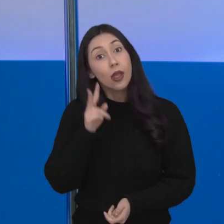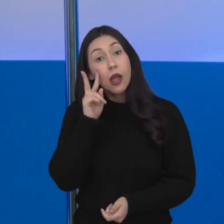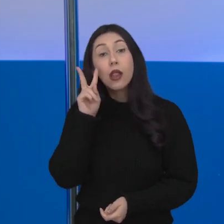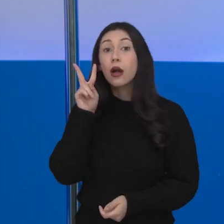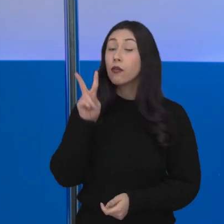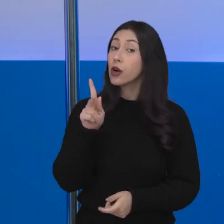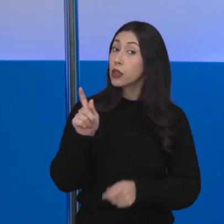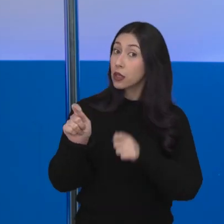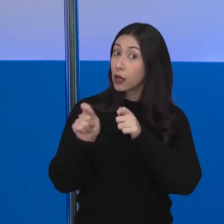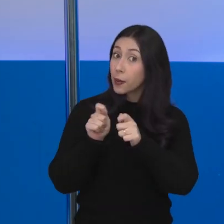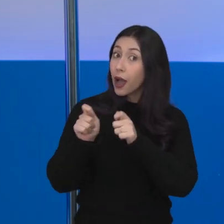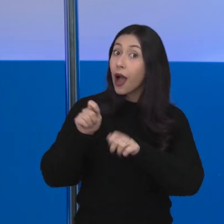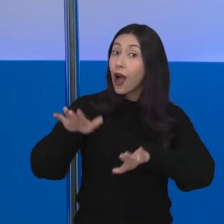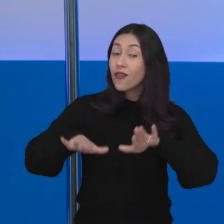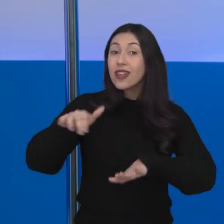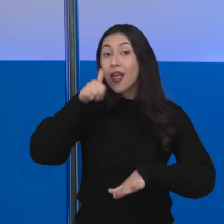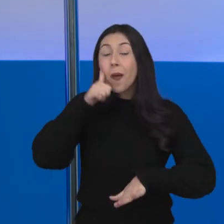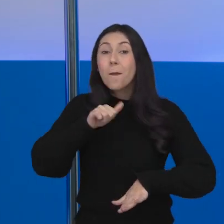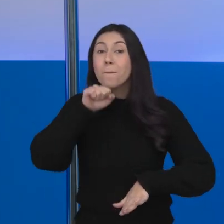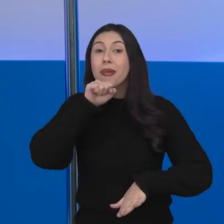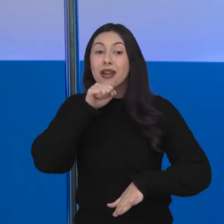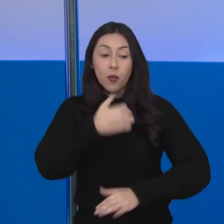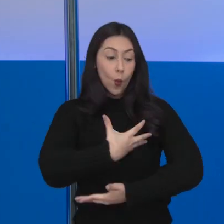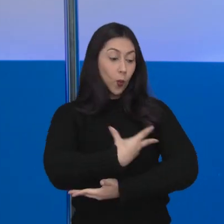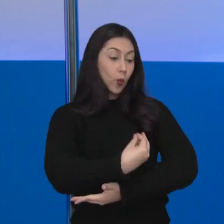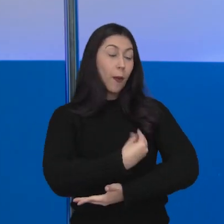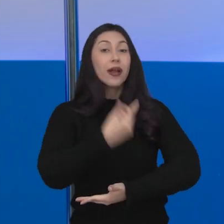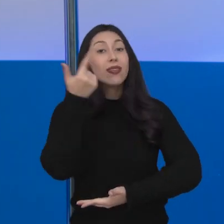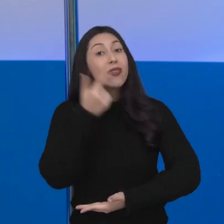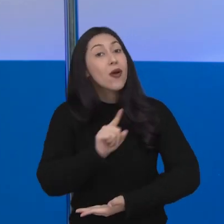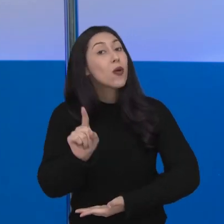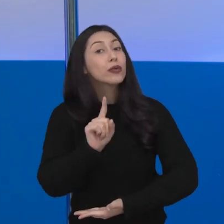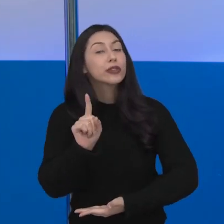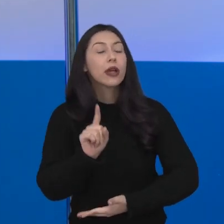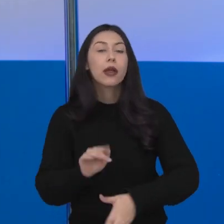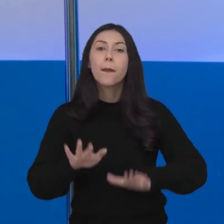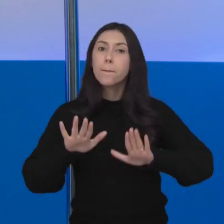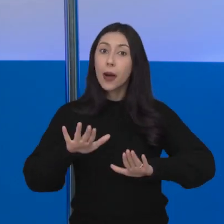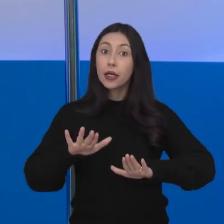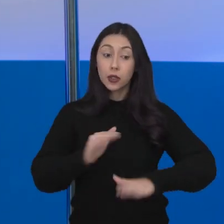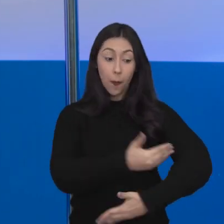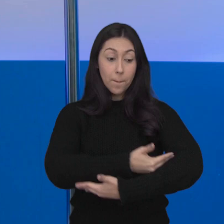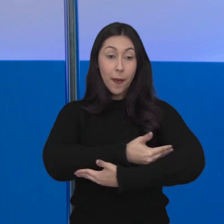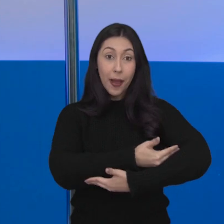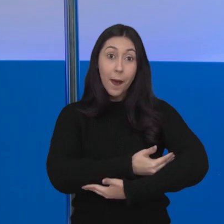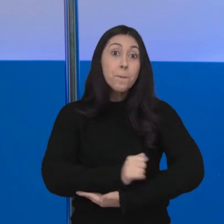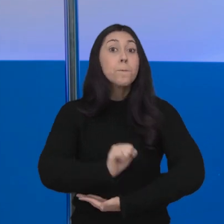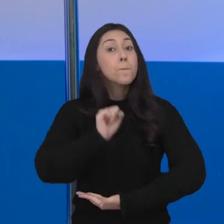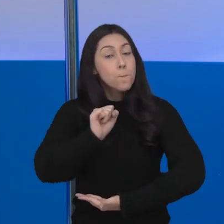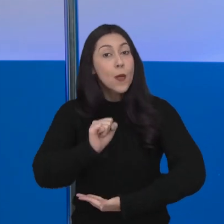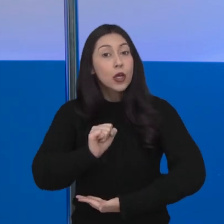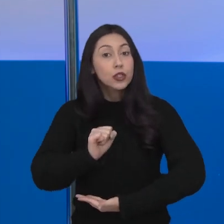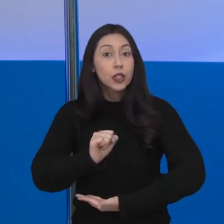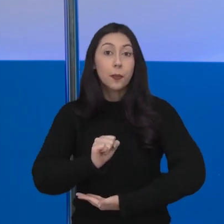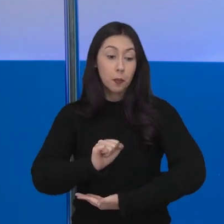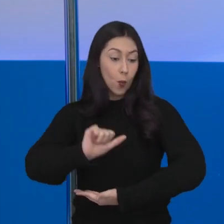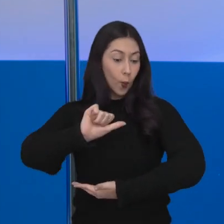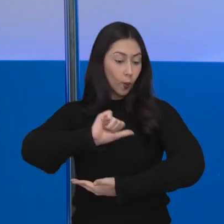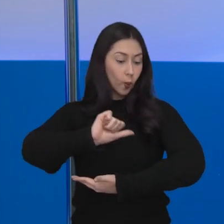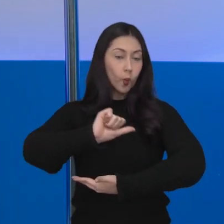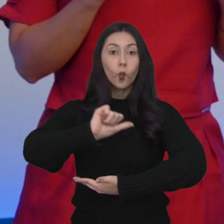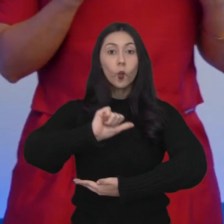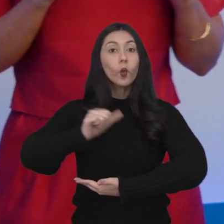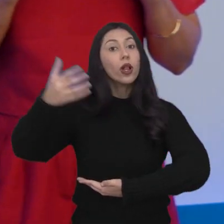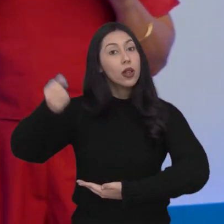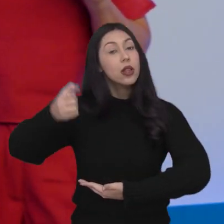E como vimos na reportagem, para muitas mães a amamentação não é possível, mas isso não impede que os bebês recebam leite